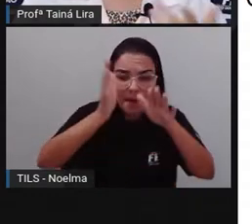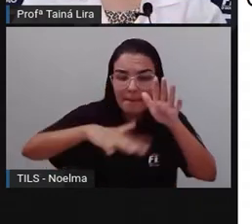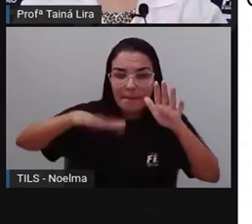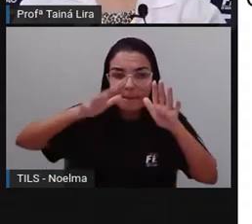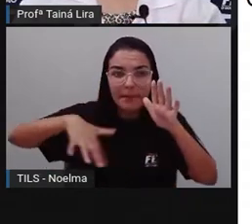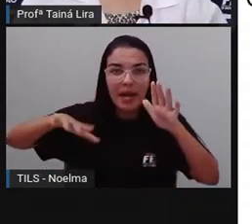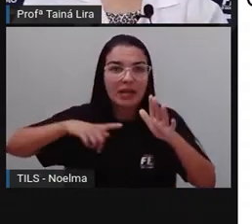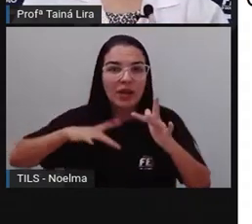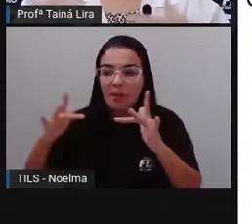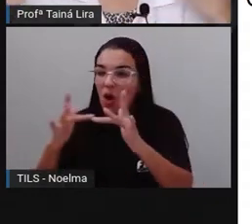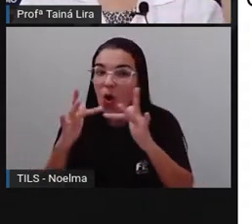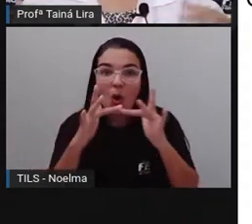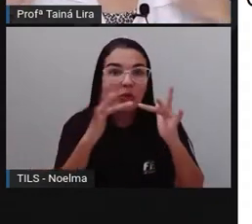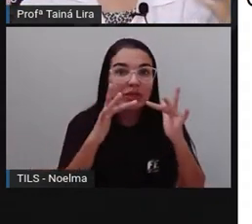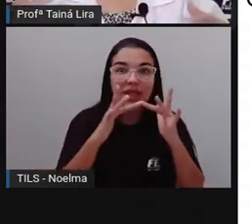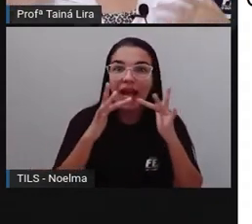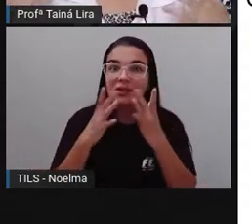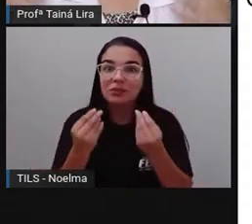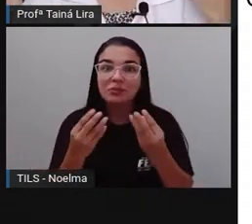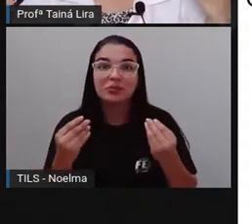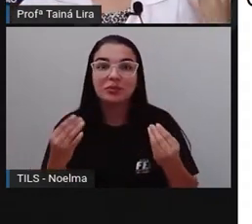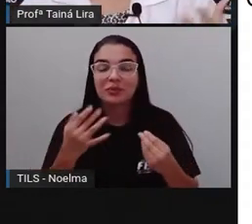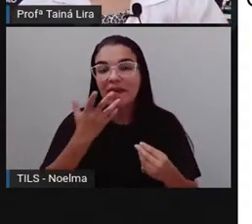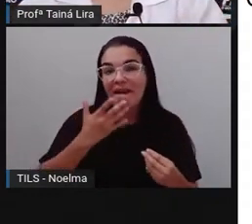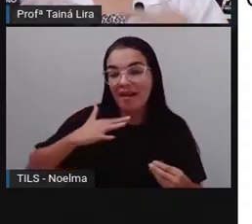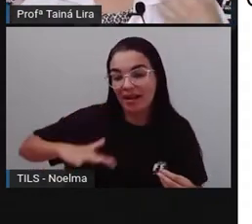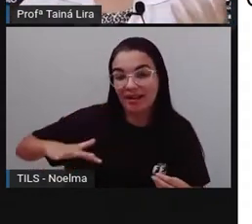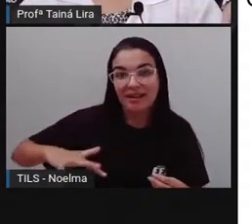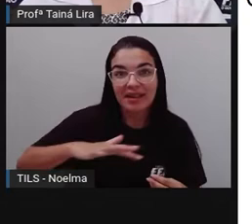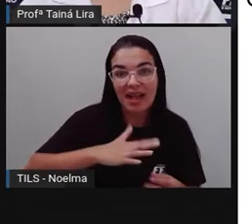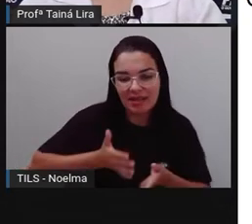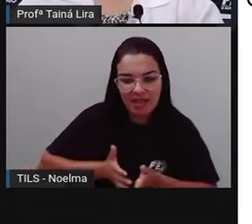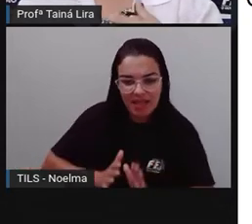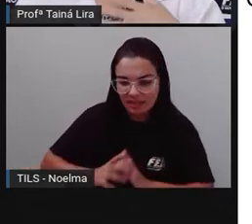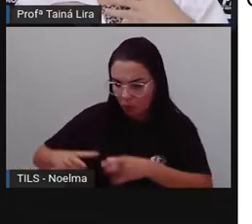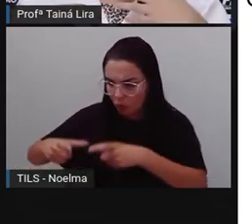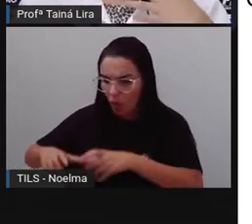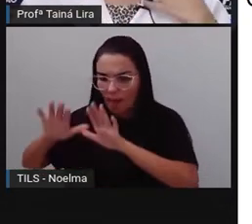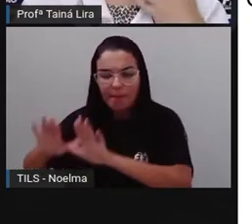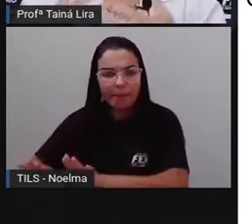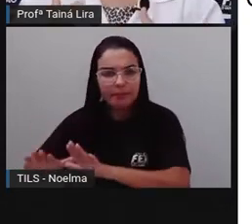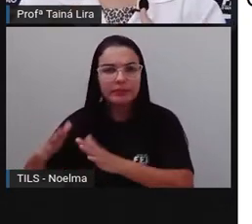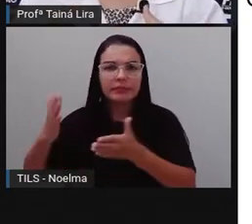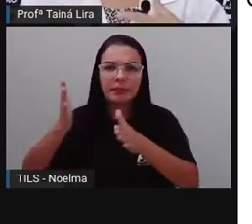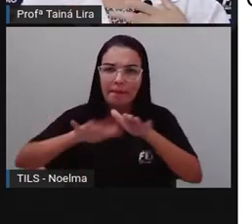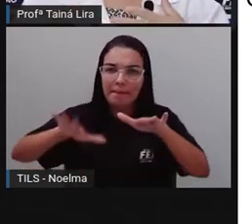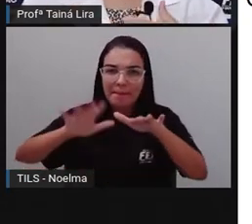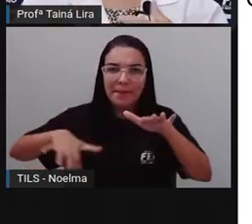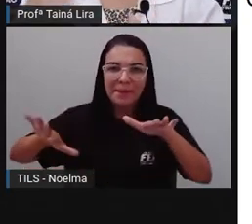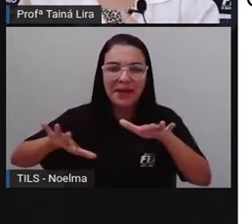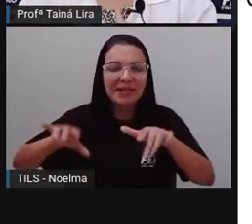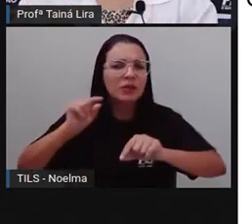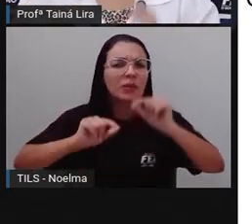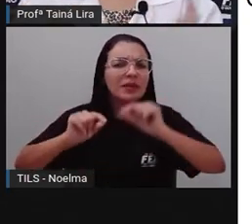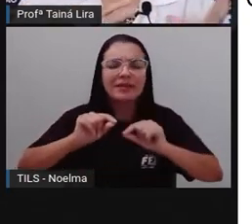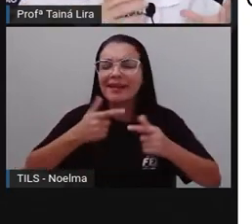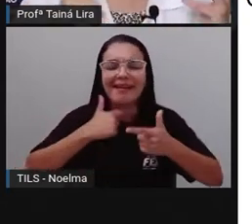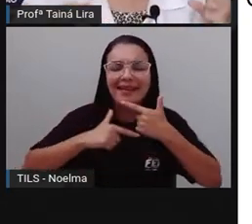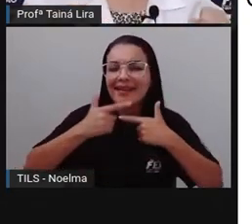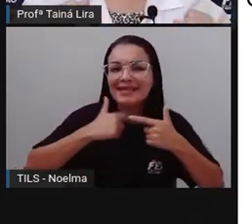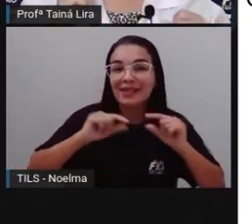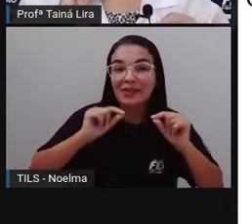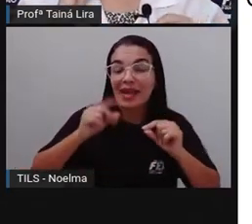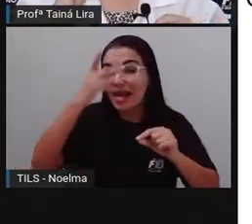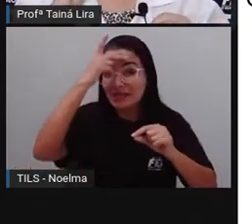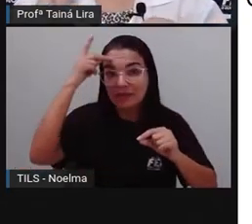tinha muito contato, né, com as crianças que nasceram ali naquele local, e era engraçado que às vezes a gente estava ali, todo mundo